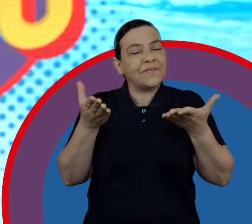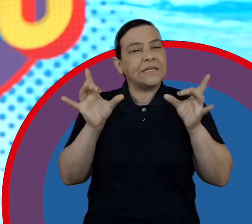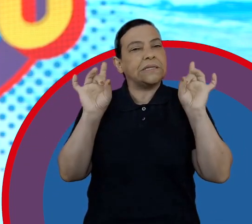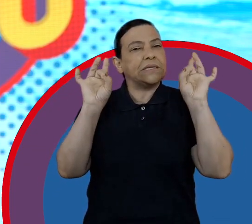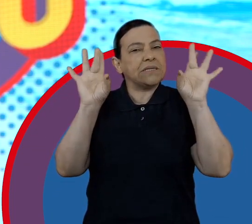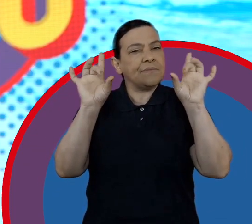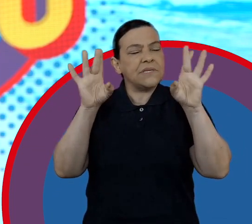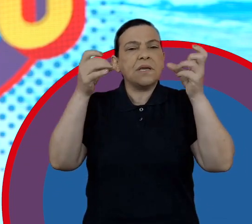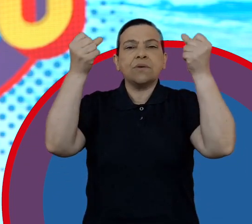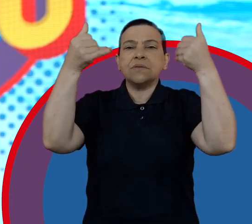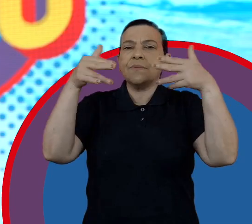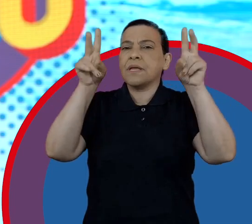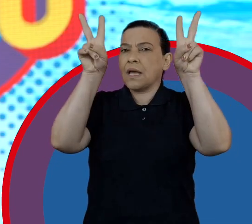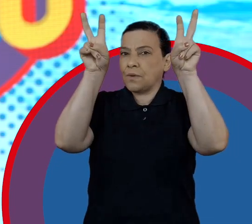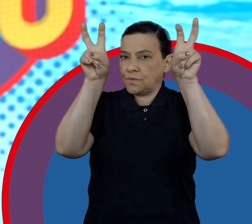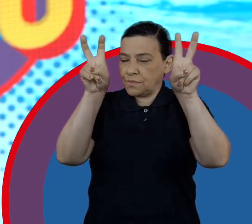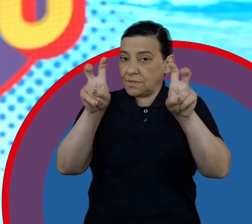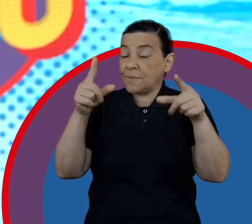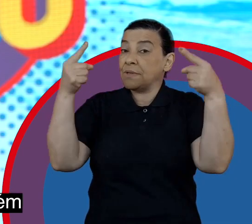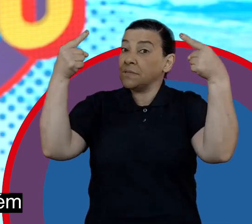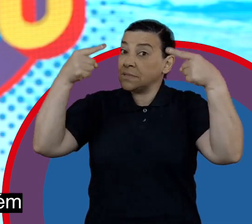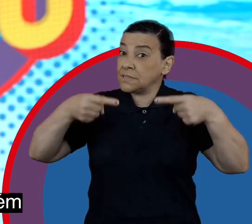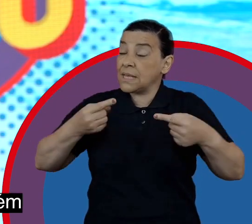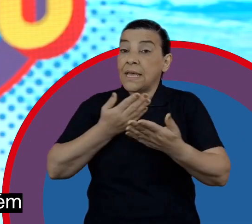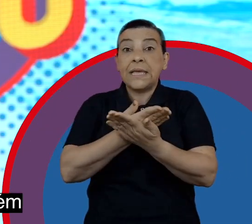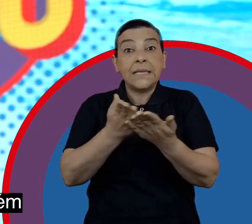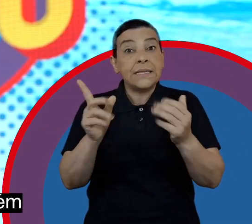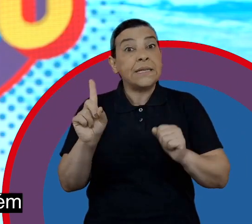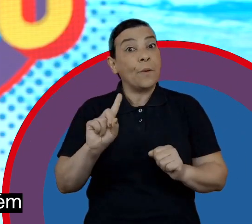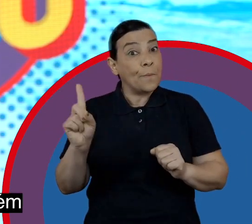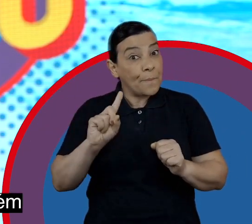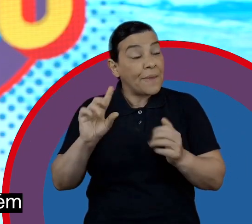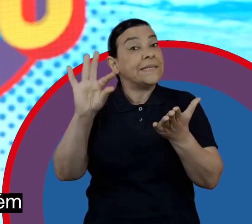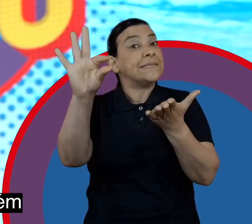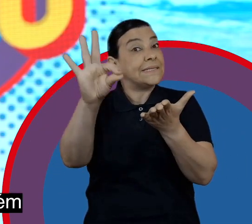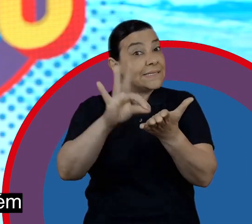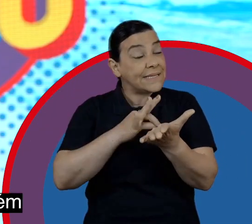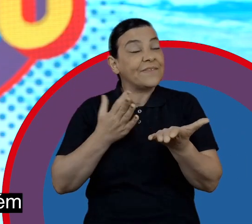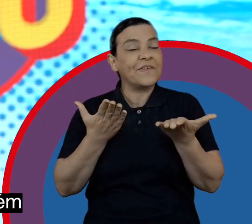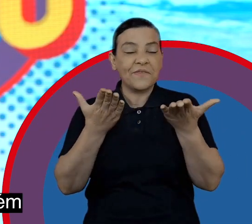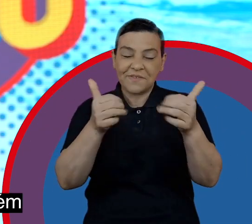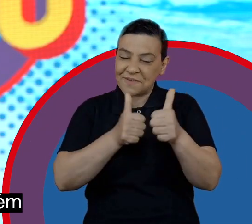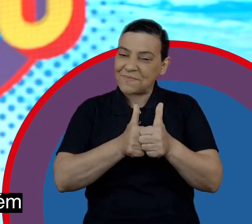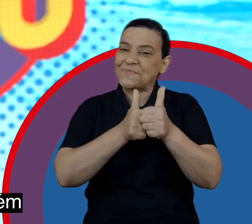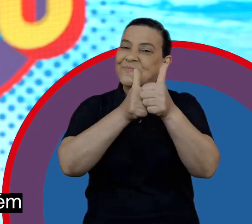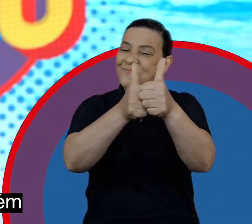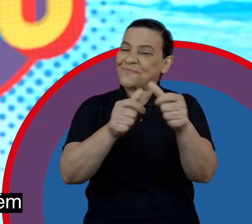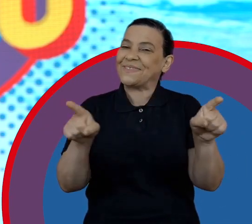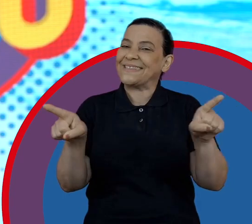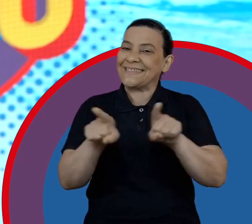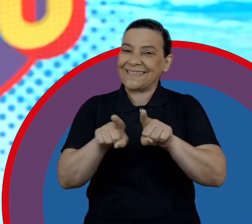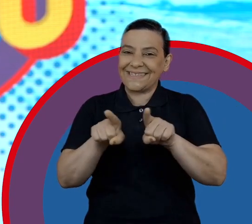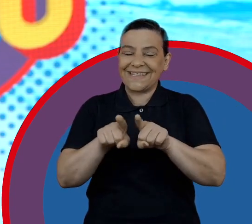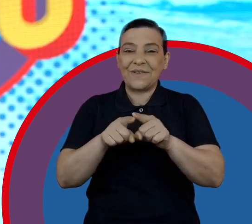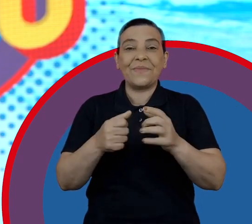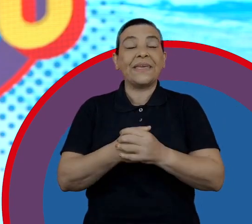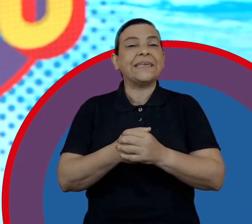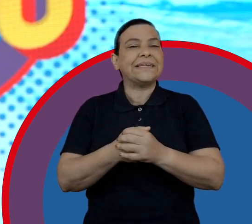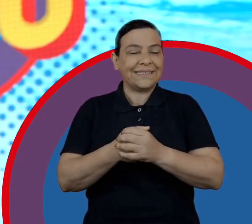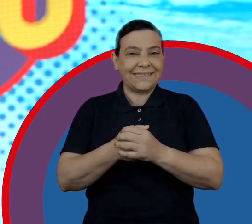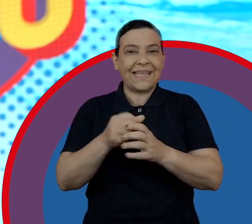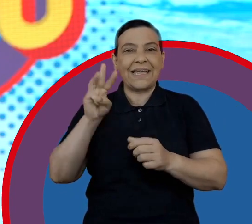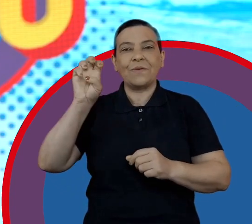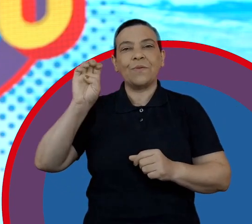para falar sobre os temas do desafio. Então, não perca, se inscreva para você poder participar também dessa webinar